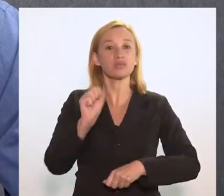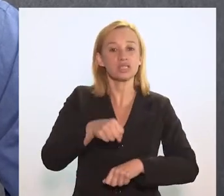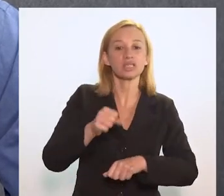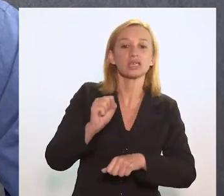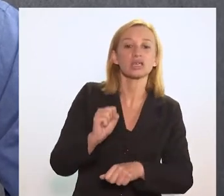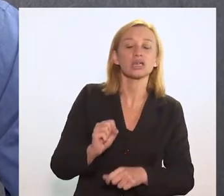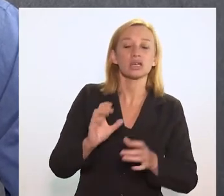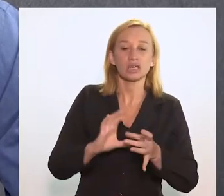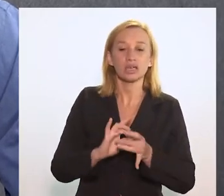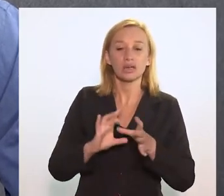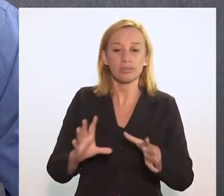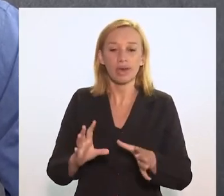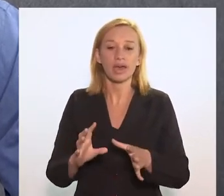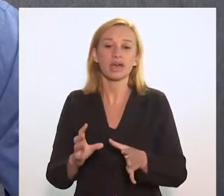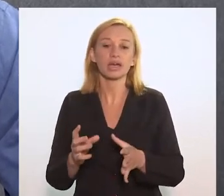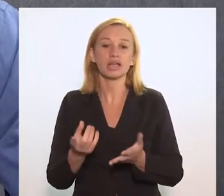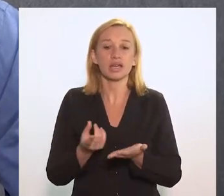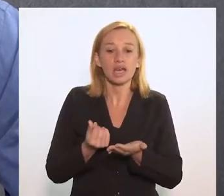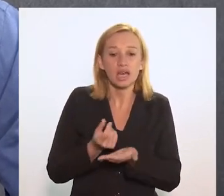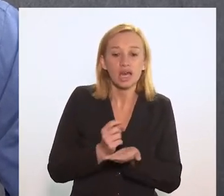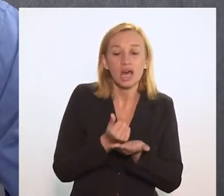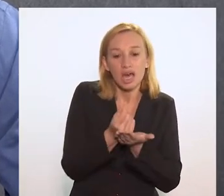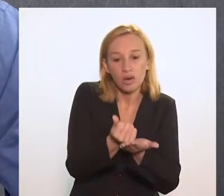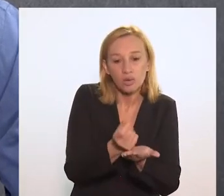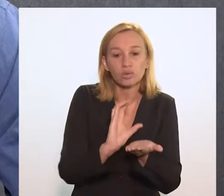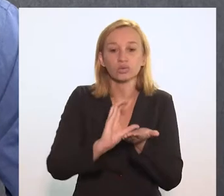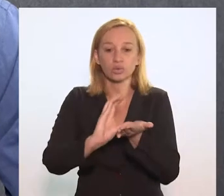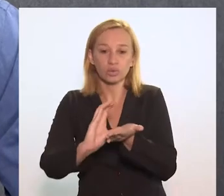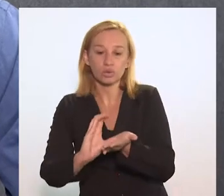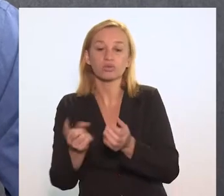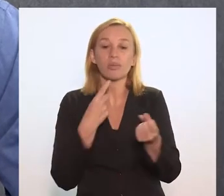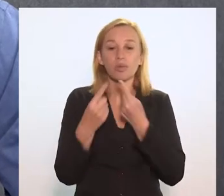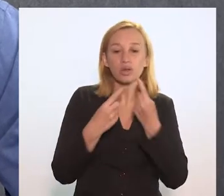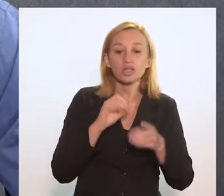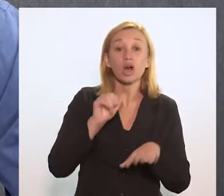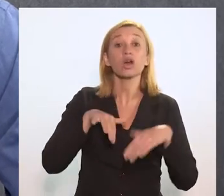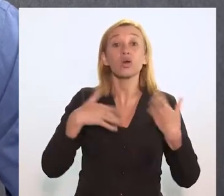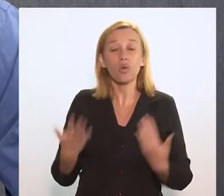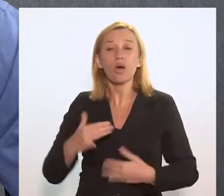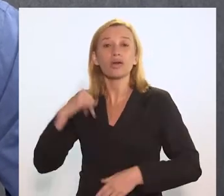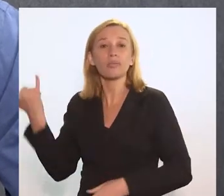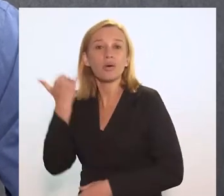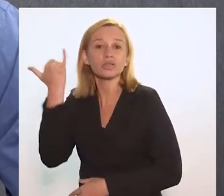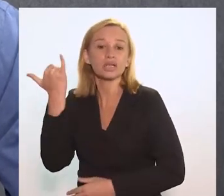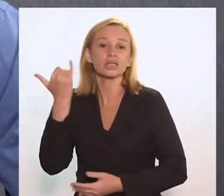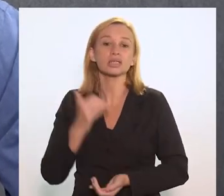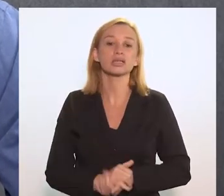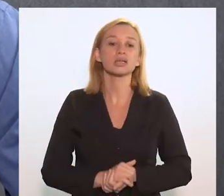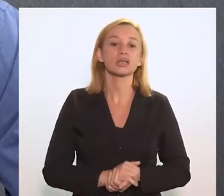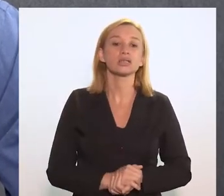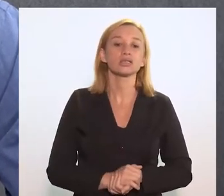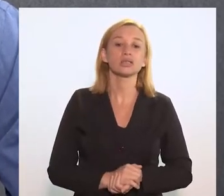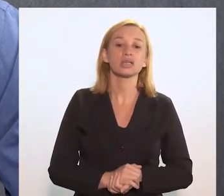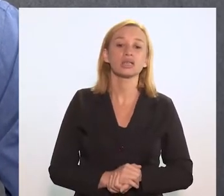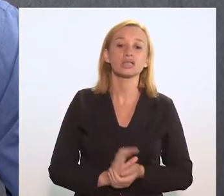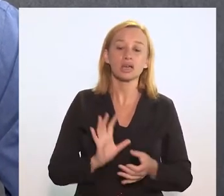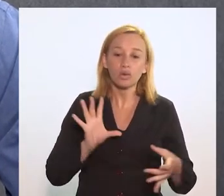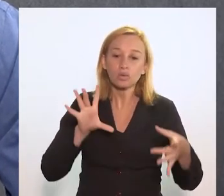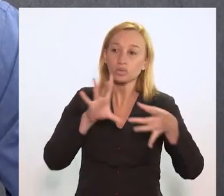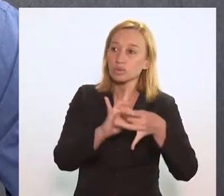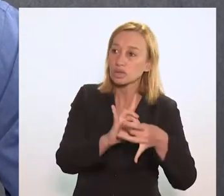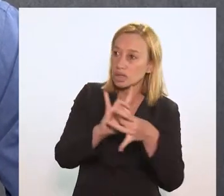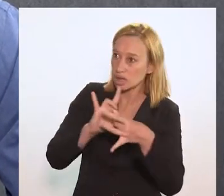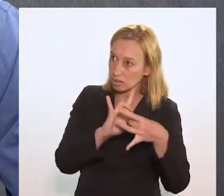o parlamento fluminense libere recursos para essa política. Como é que estão essas negociações? E qual a importância desses